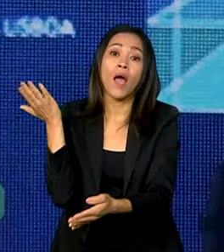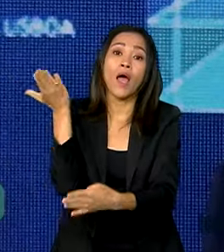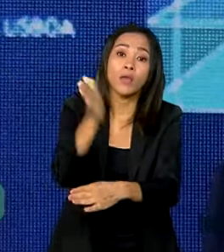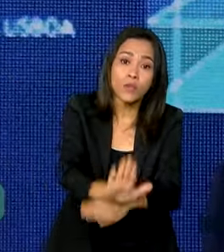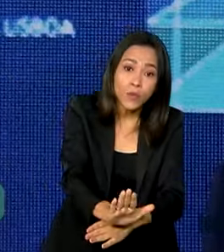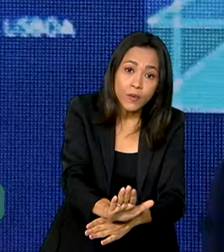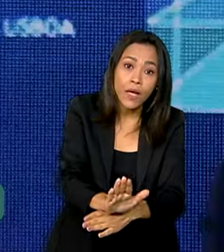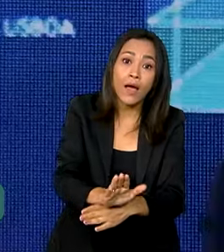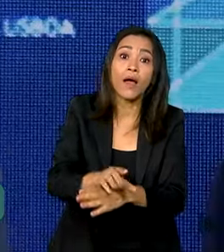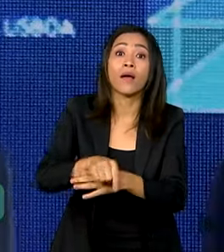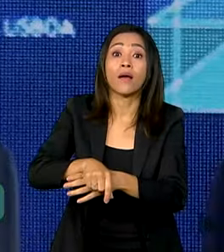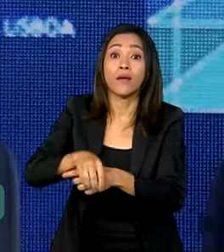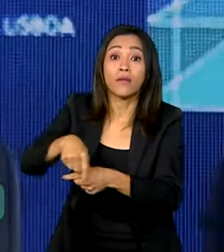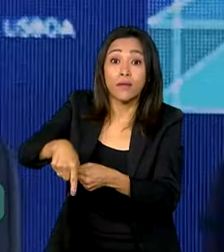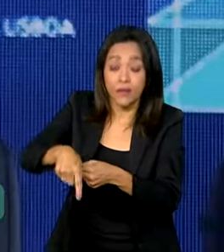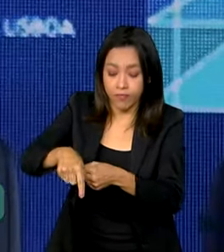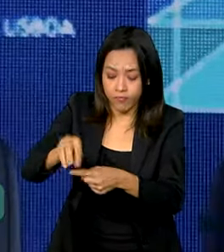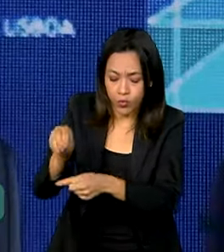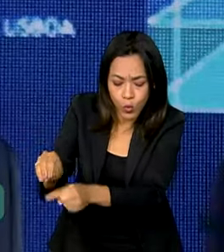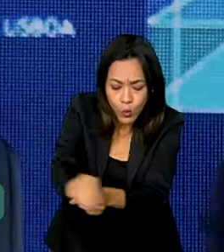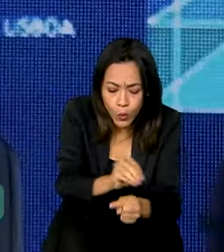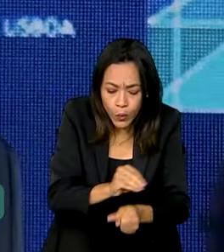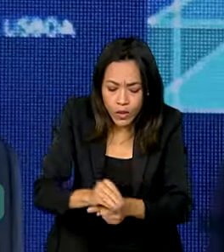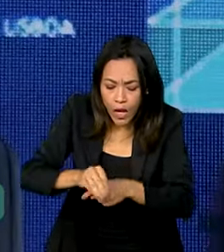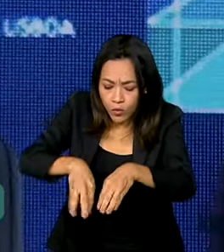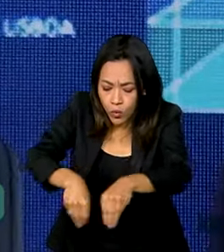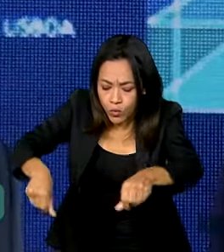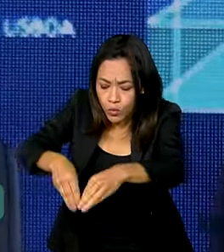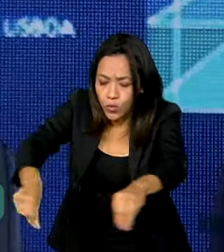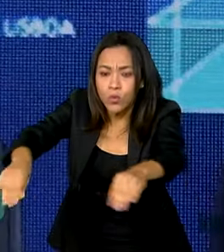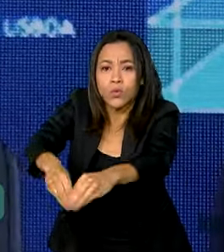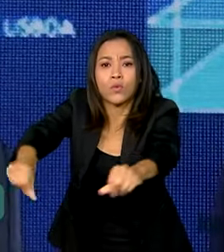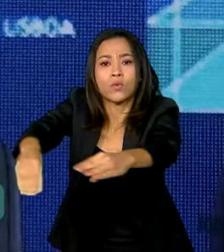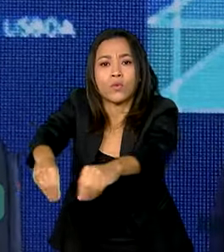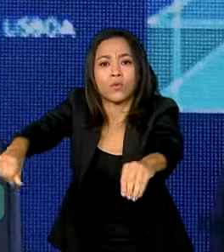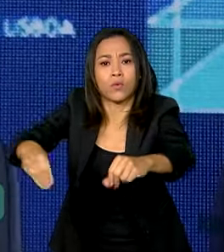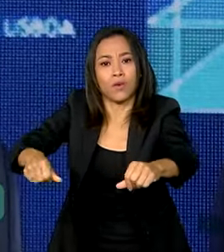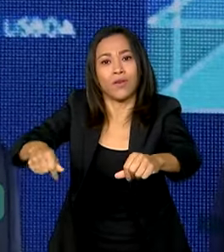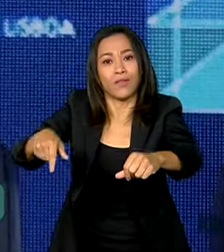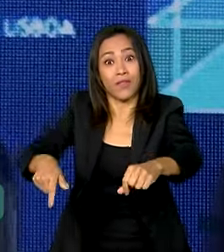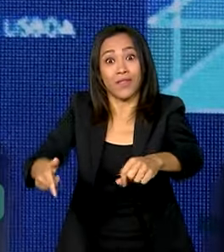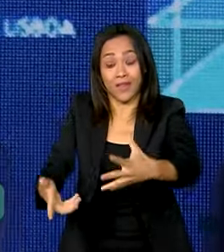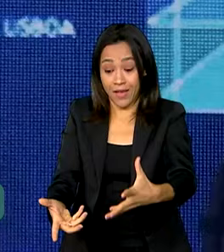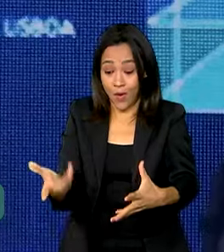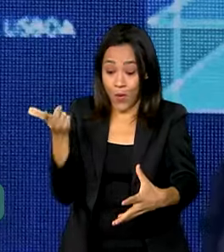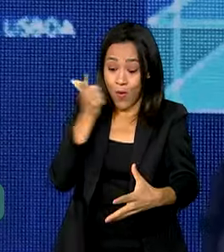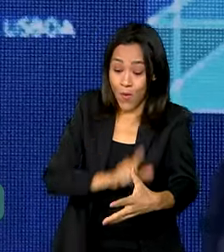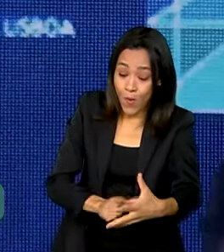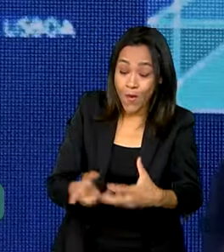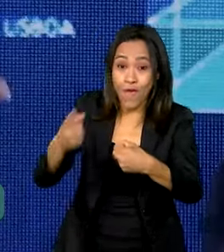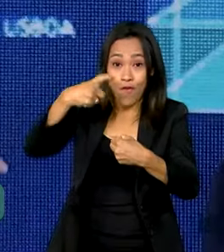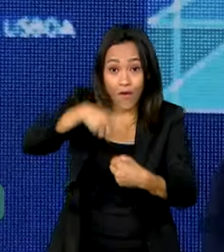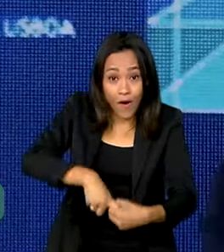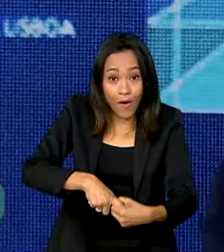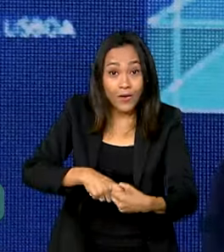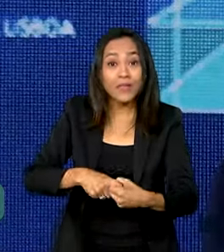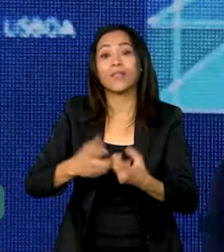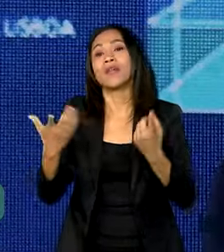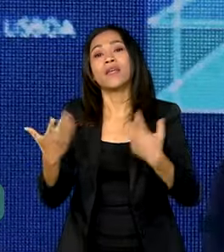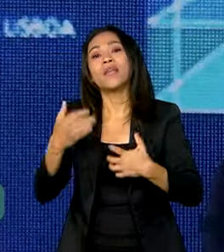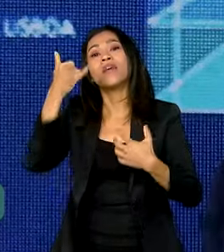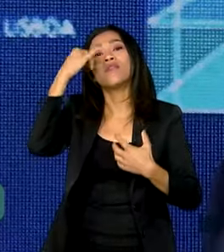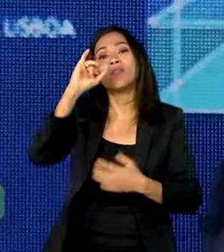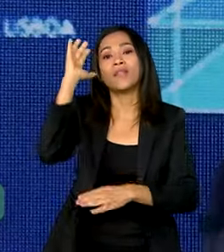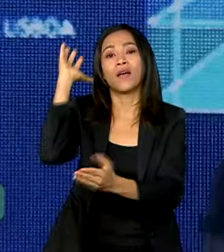do solo degradado. Você tem duas vantagens. Você ganha a terra de volta e você evita o desmatamento da